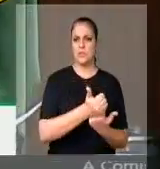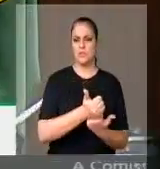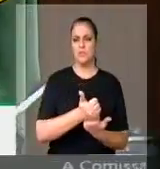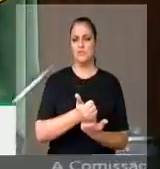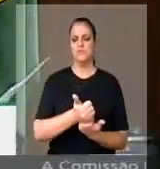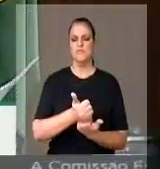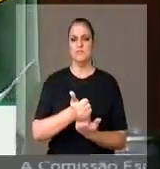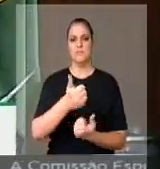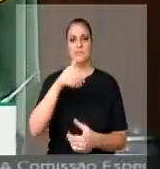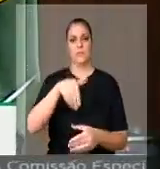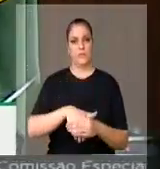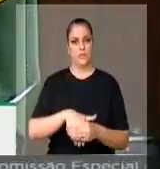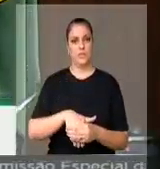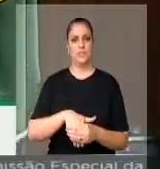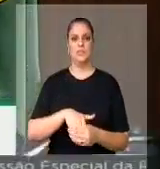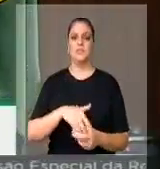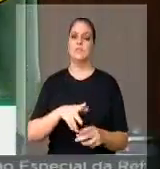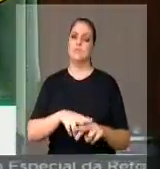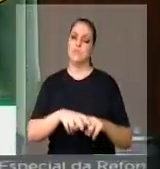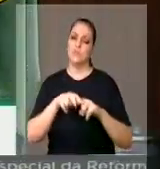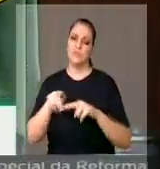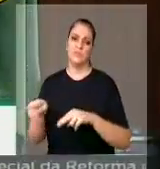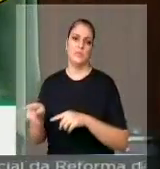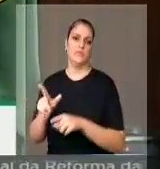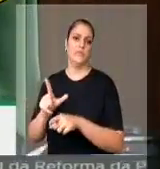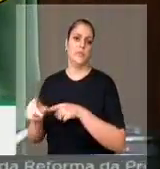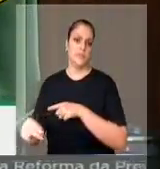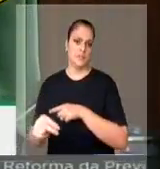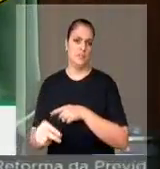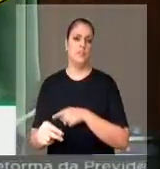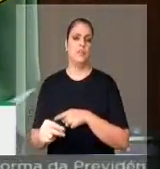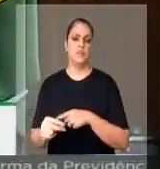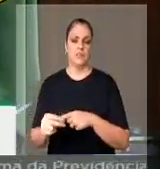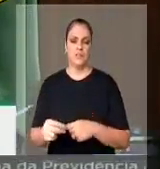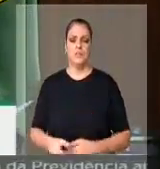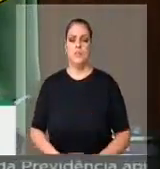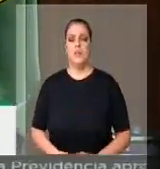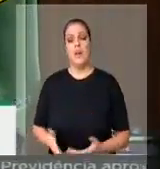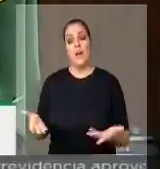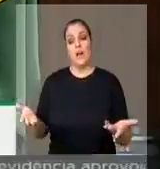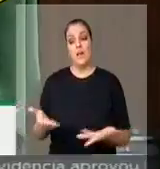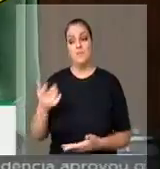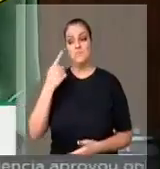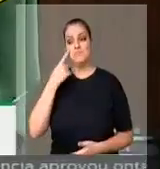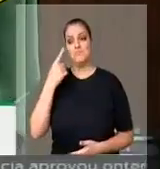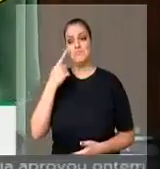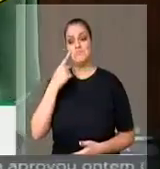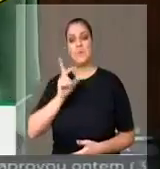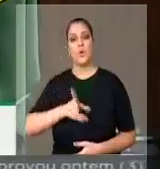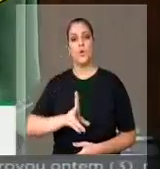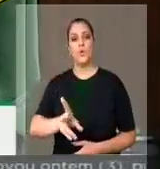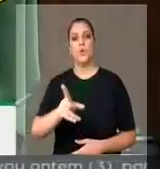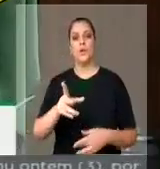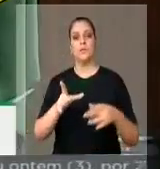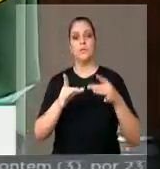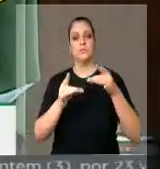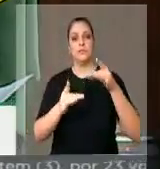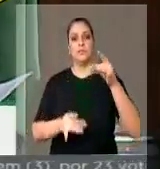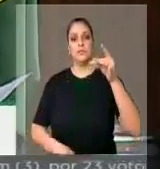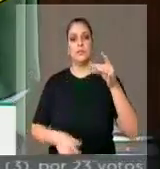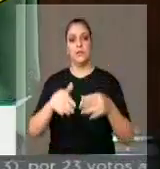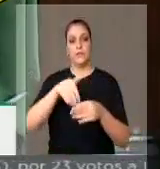os destaques de votação em separado. E eu quero aqui me ater, para concluir essa minha manifestação, em especial,